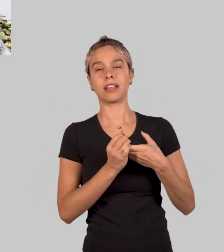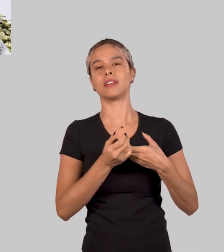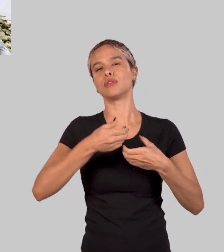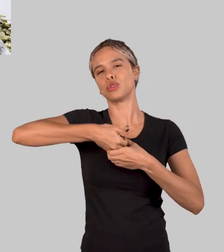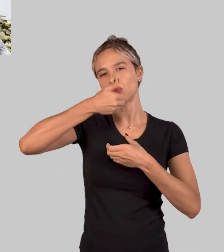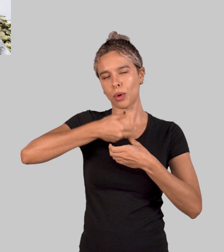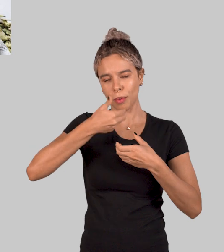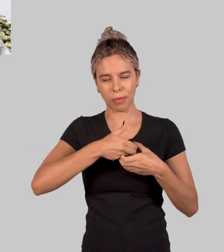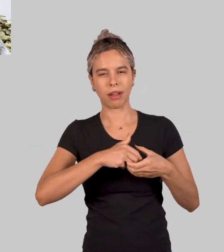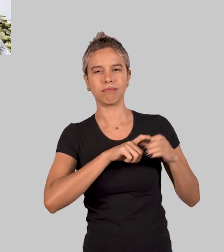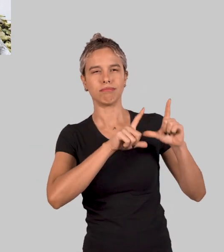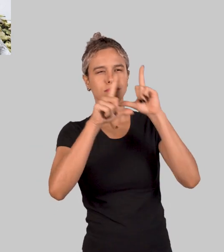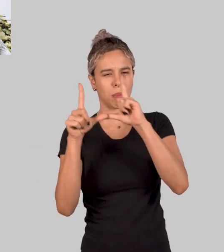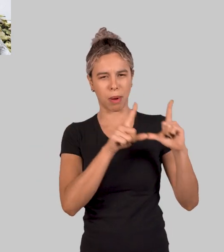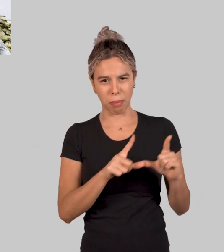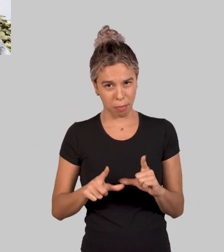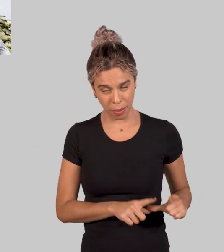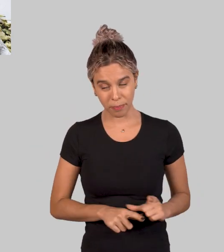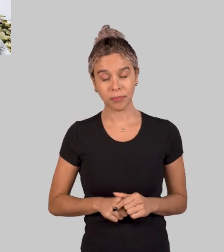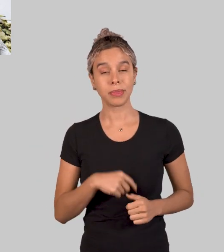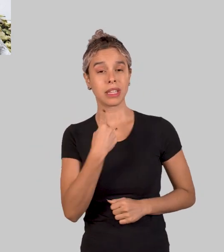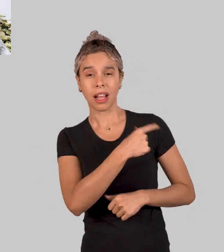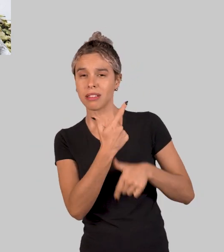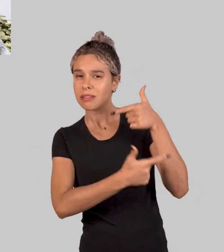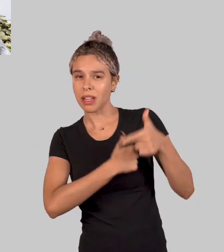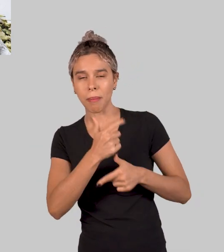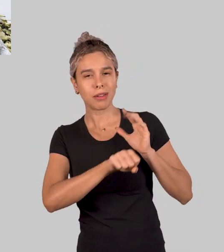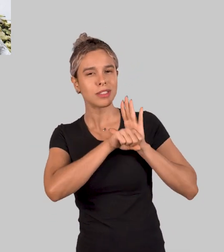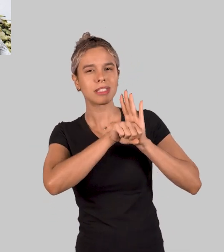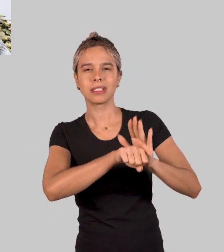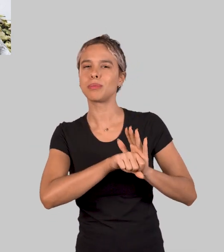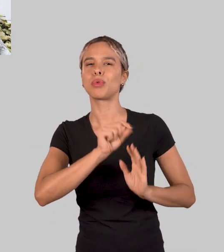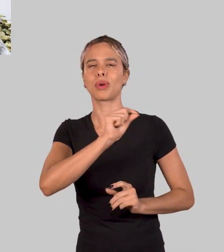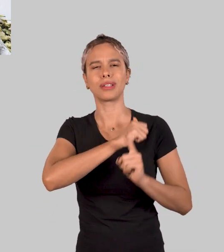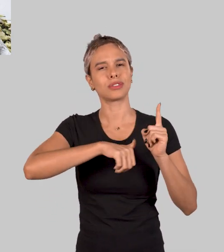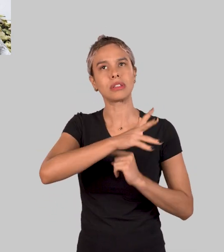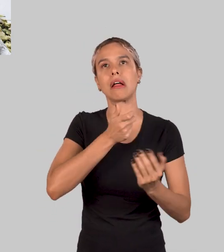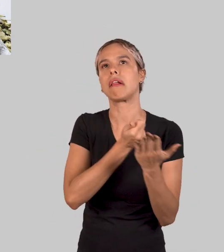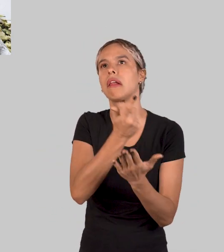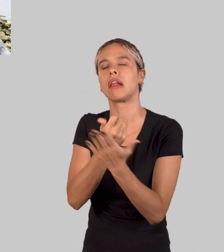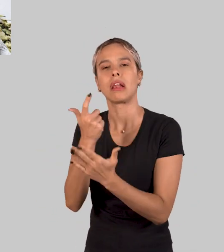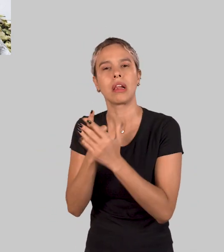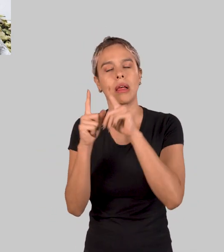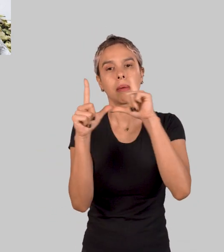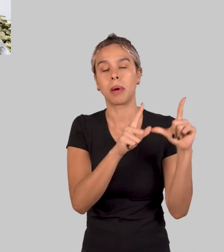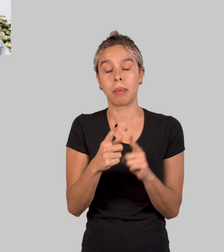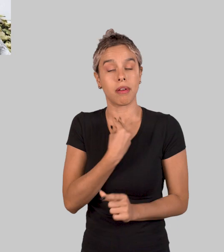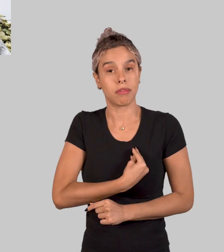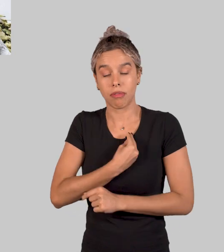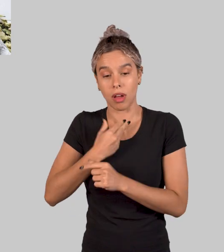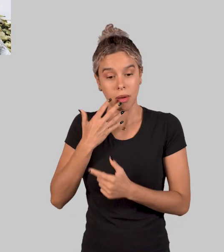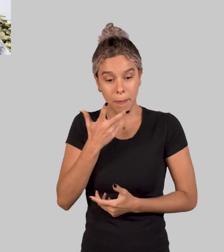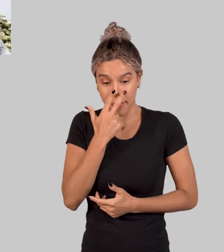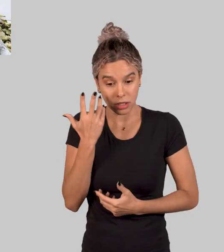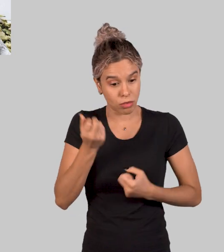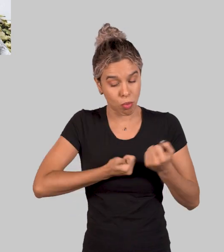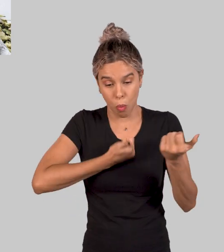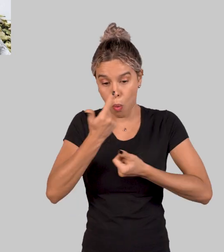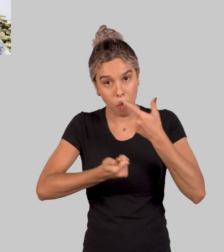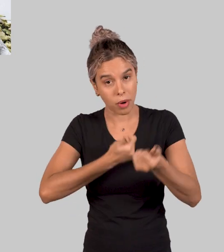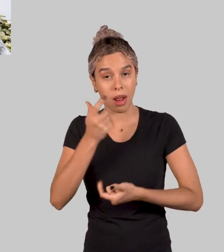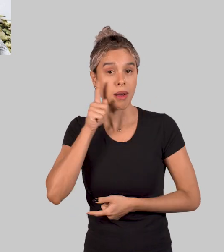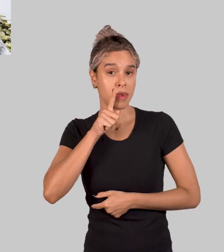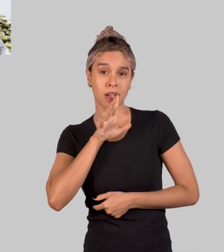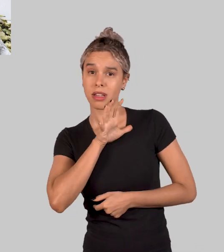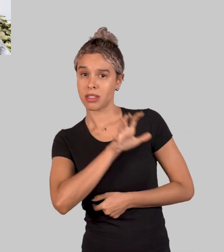sopa em lata Campbell. Seu trabalho se tornou, portanto, um símbolo da sociedade de consumo que representava o chamado modo de viver